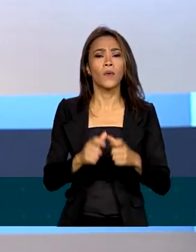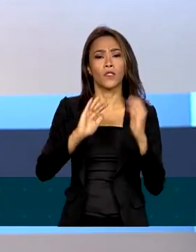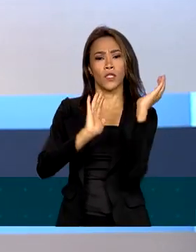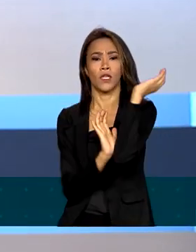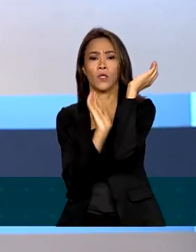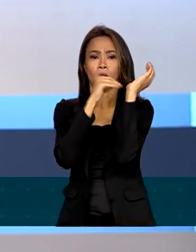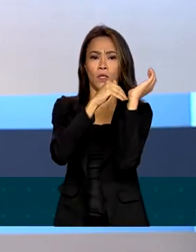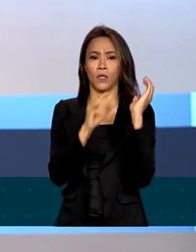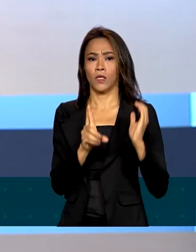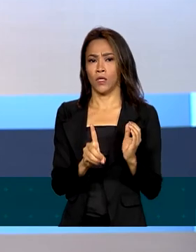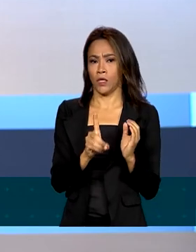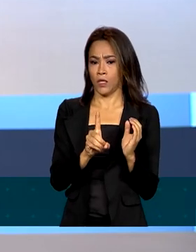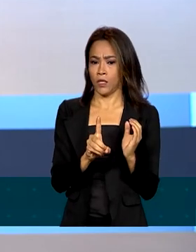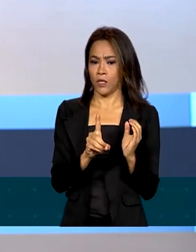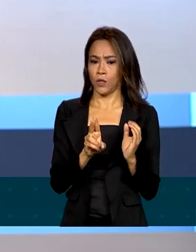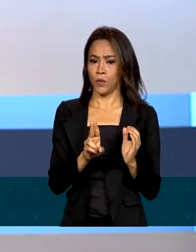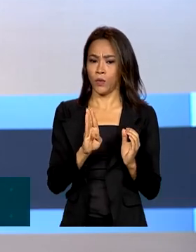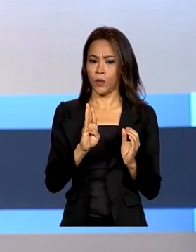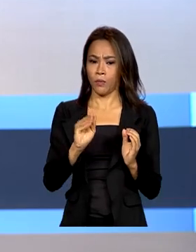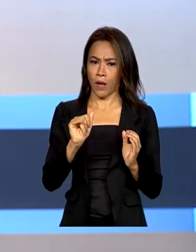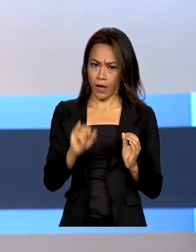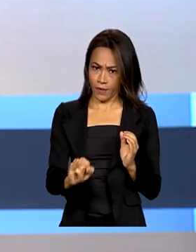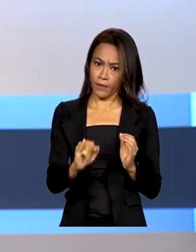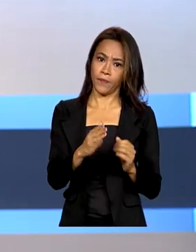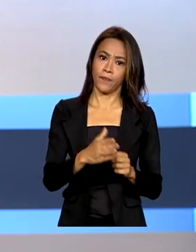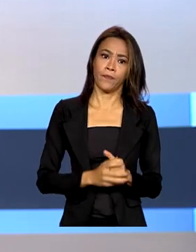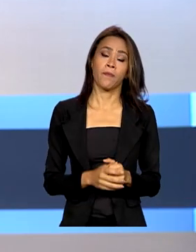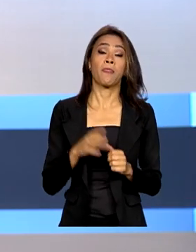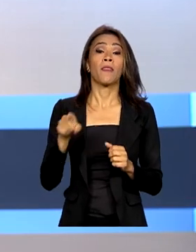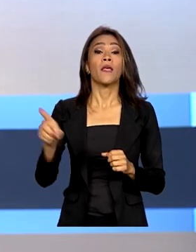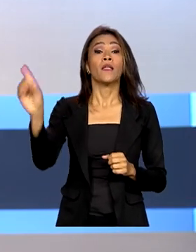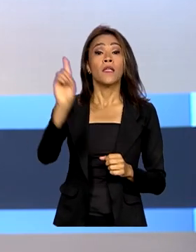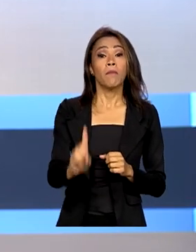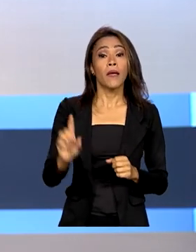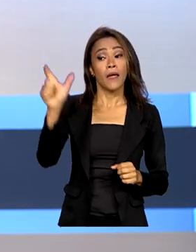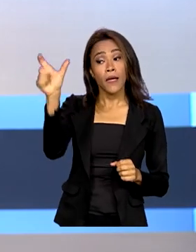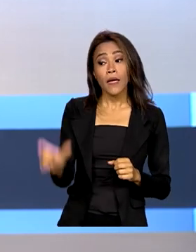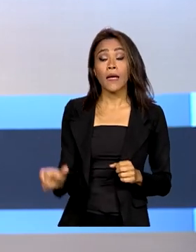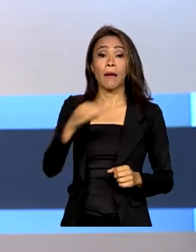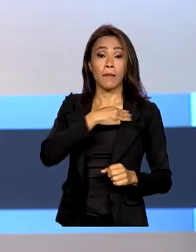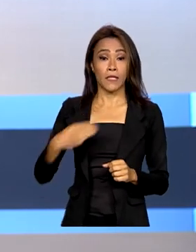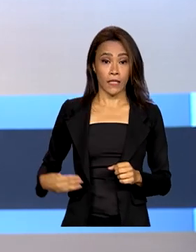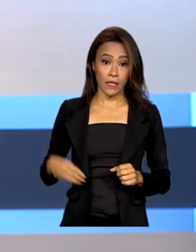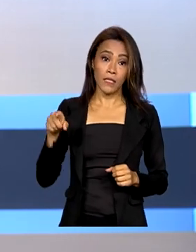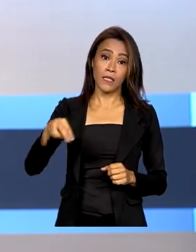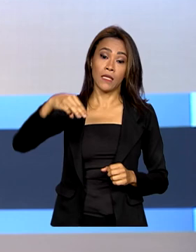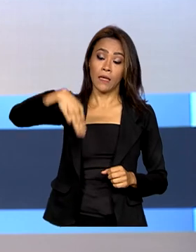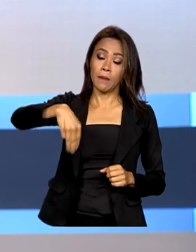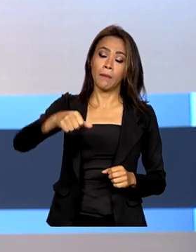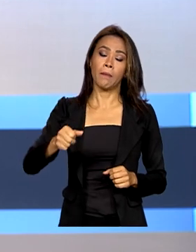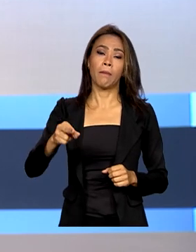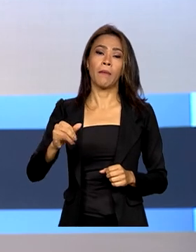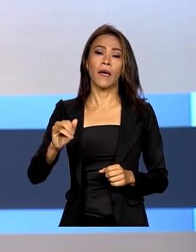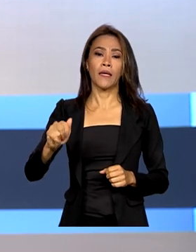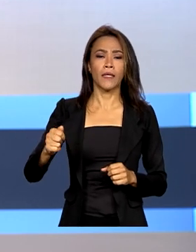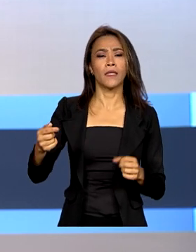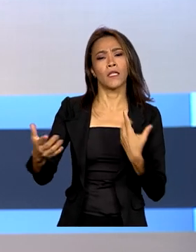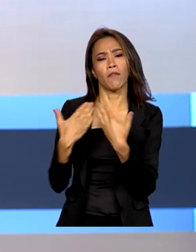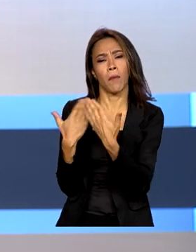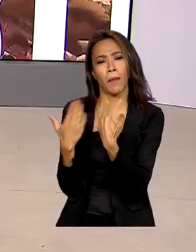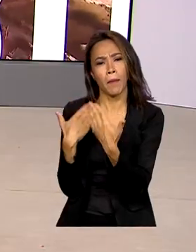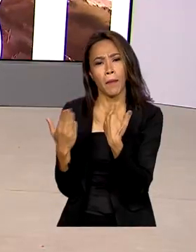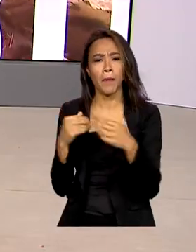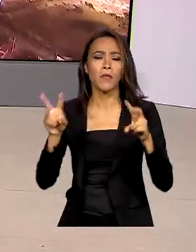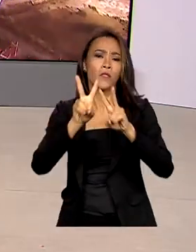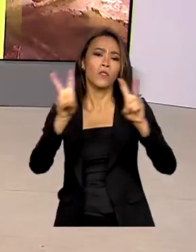também esteve com a ministra Marina Silva. Eles discutiram medidas para reduzir o desmatamento e promover a economia sustentável.